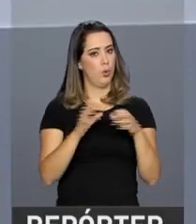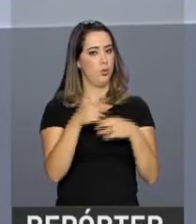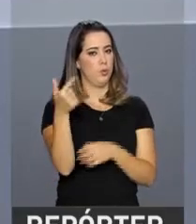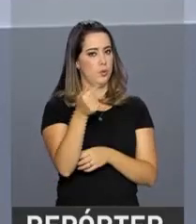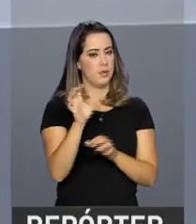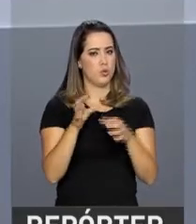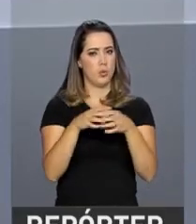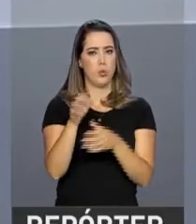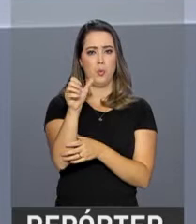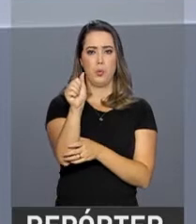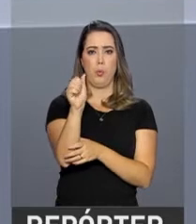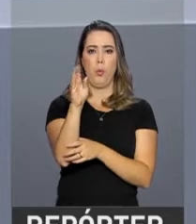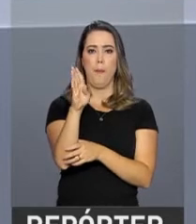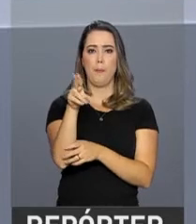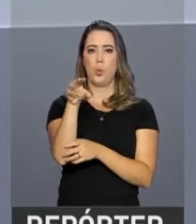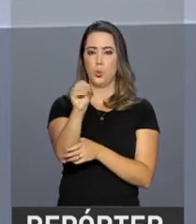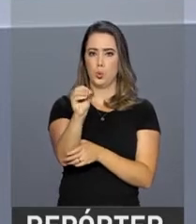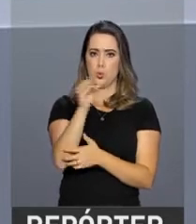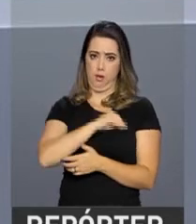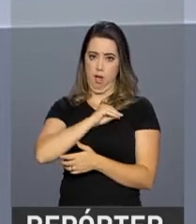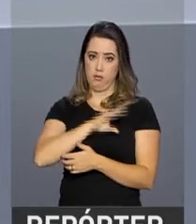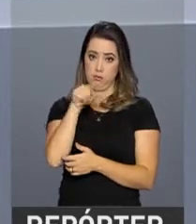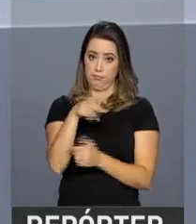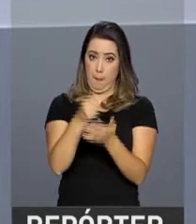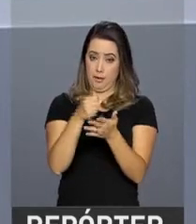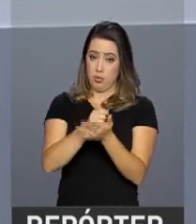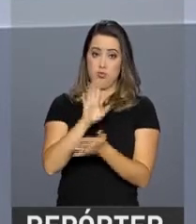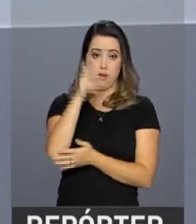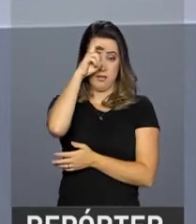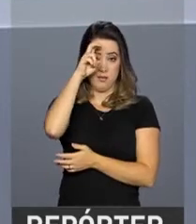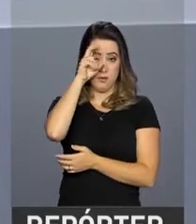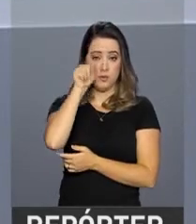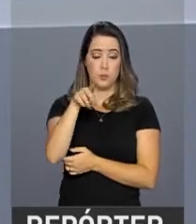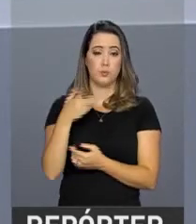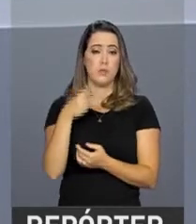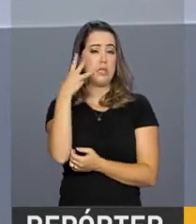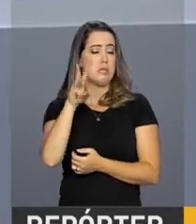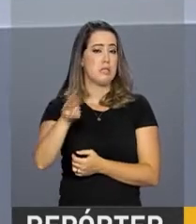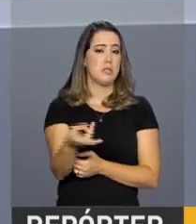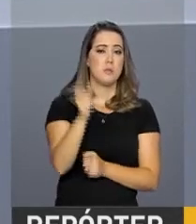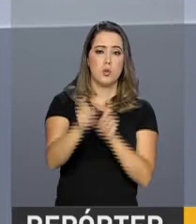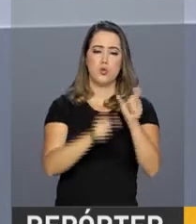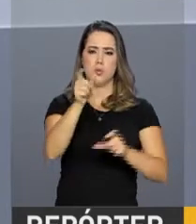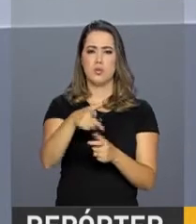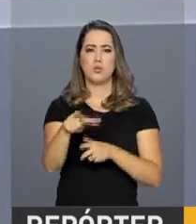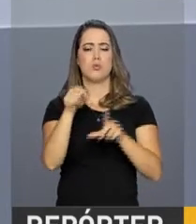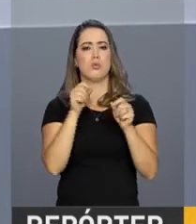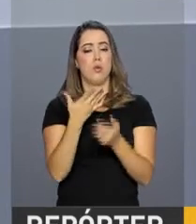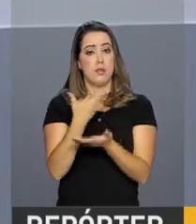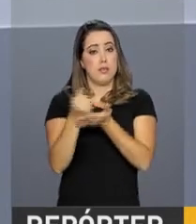lote do abono salarial 2016 começa a ser pago nesta quinta-feira. Cerca de 3,5 milhões de trabalhadores serão